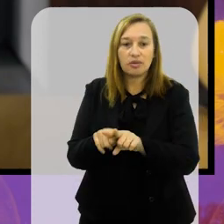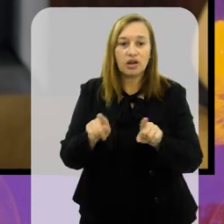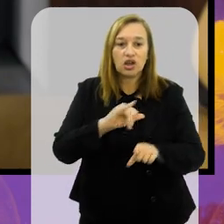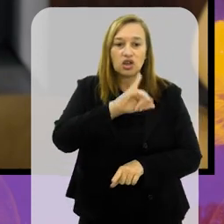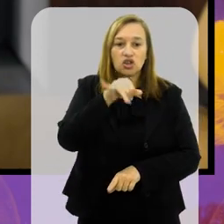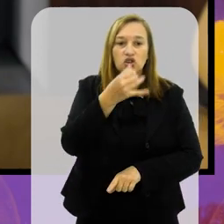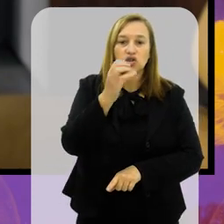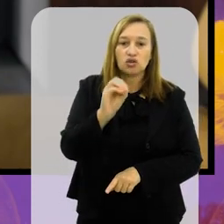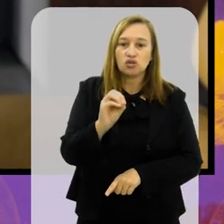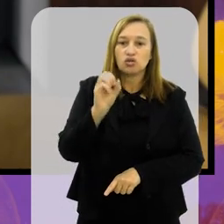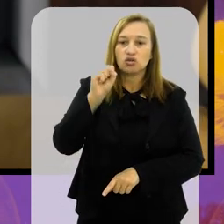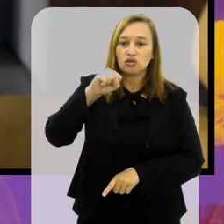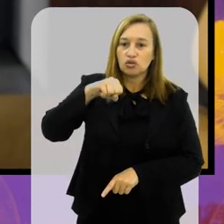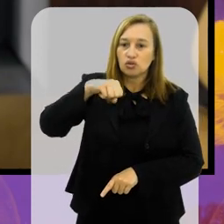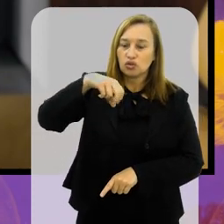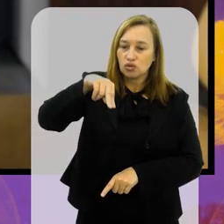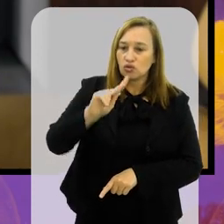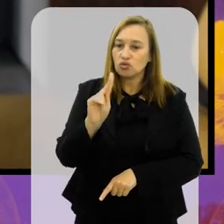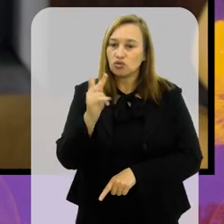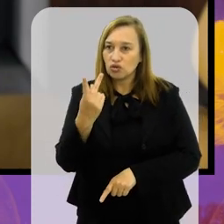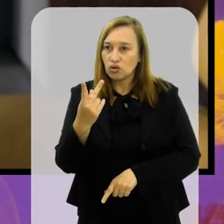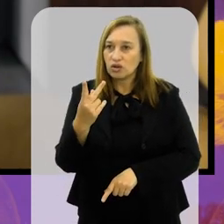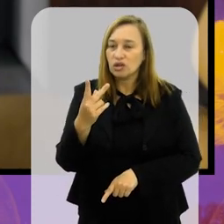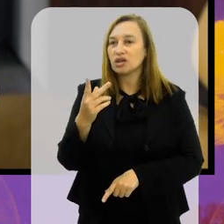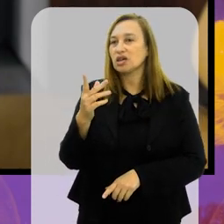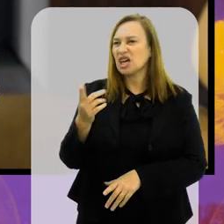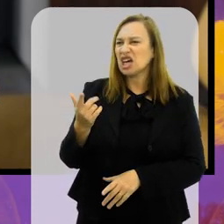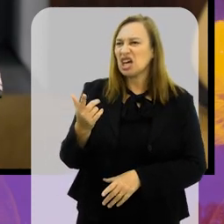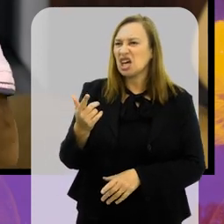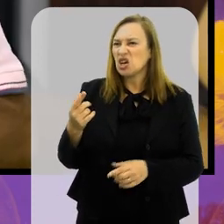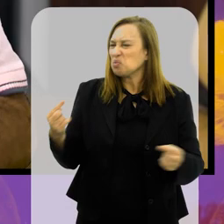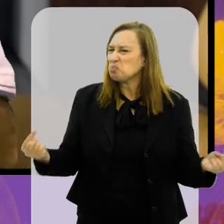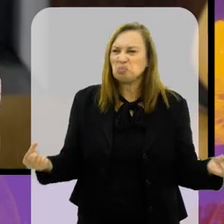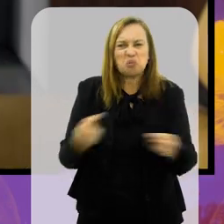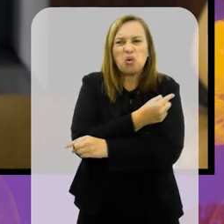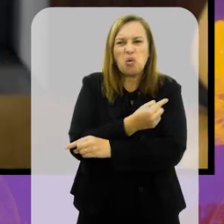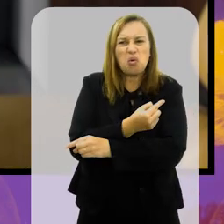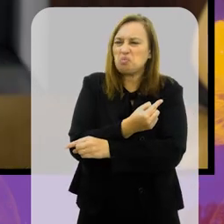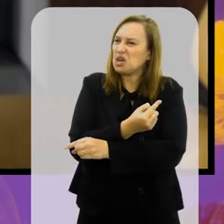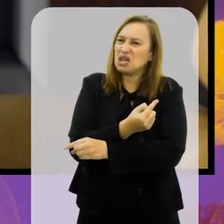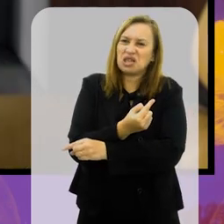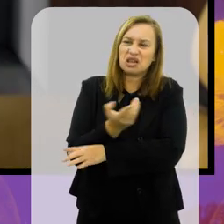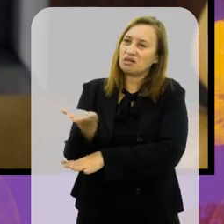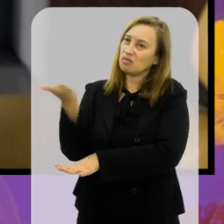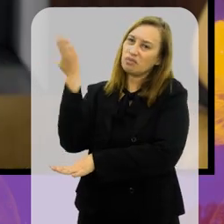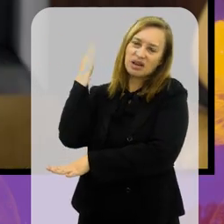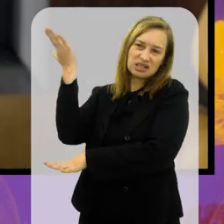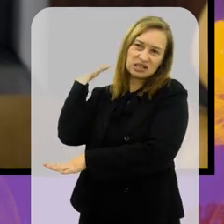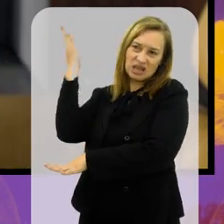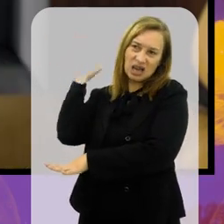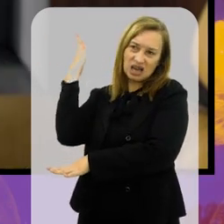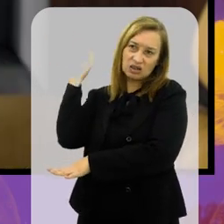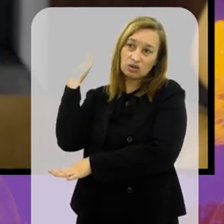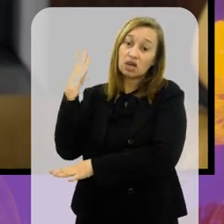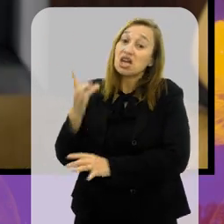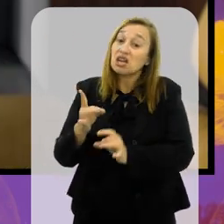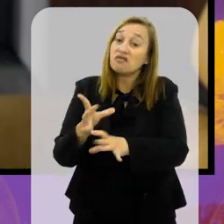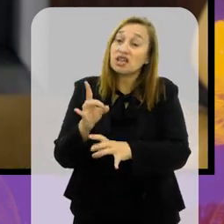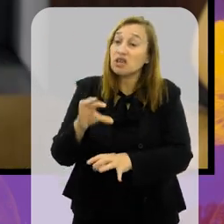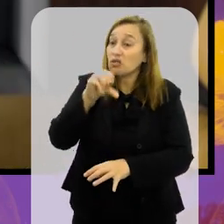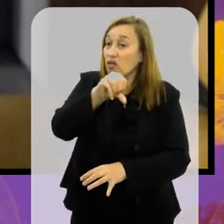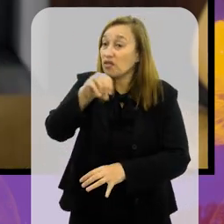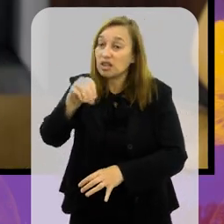Botafogo também do John Textor, que vendeu 90%, o Botafogo só tem 10%, não tem nada a ver com aquele Botafogo de Garrincha,